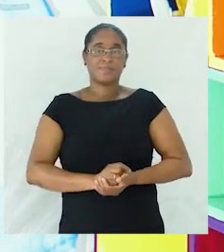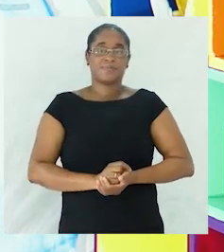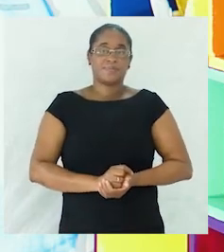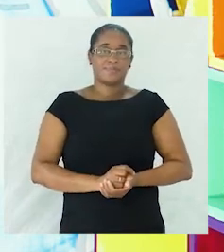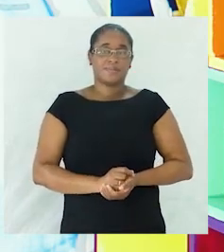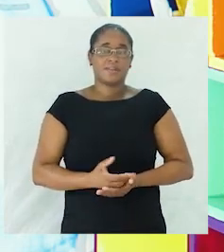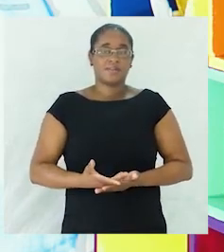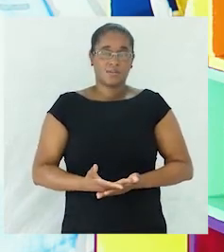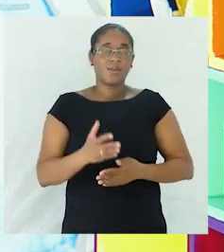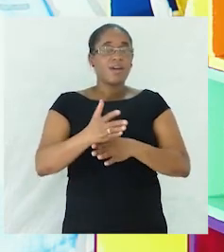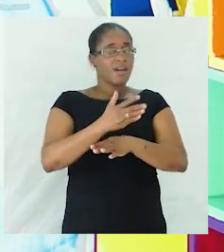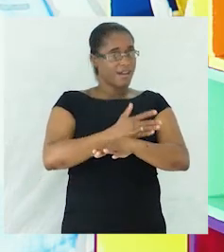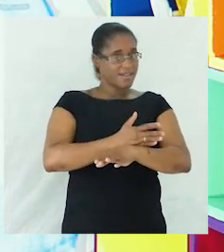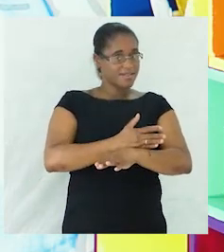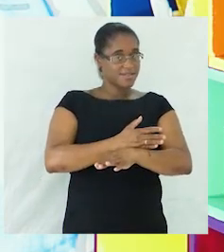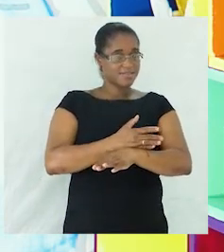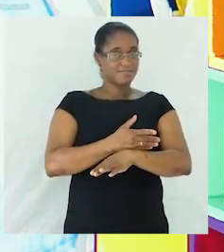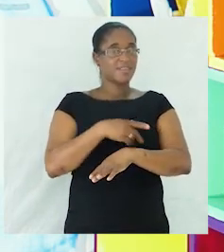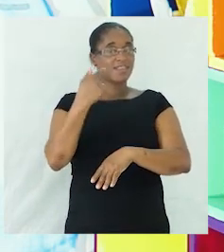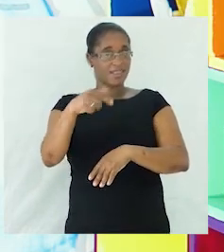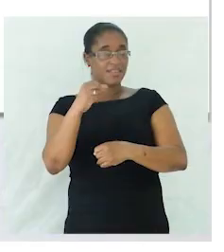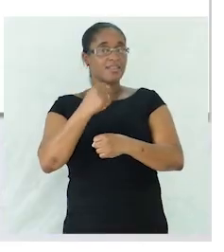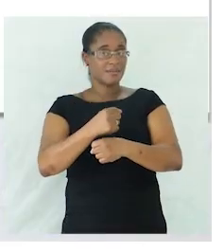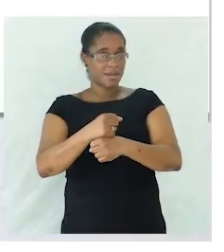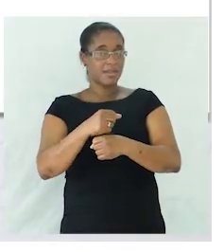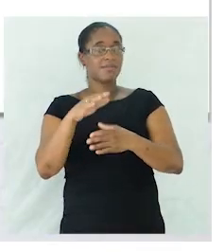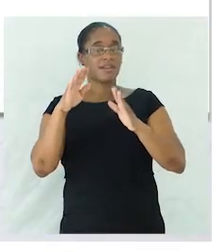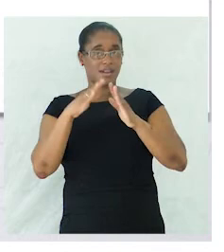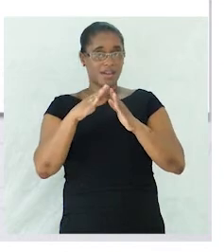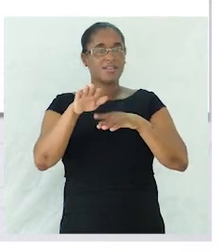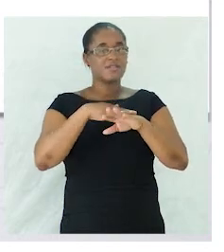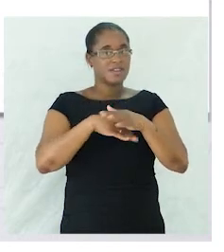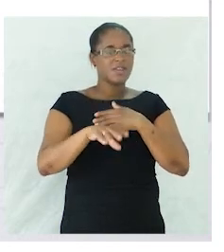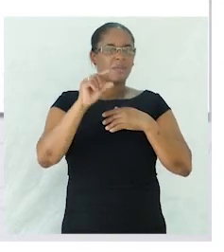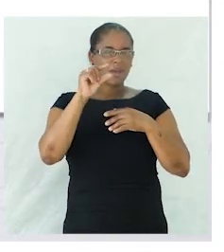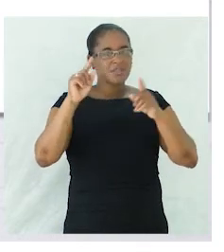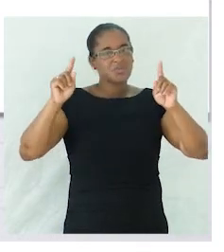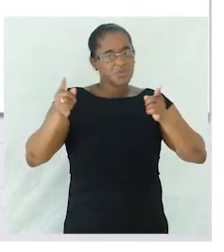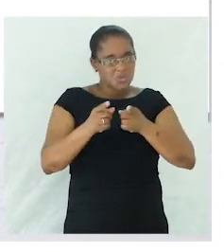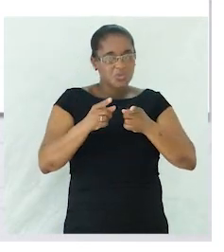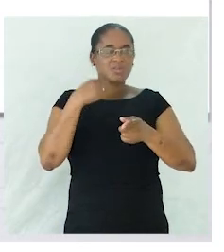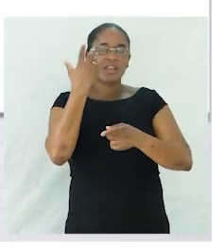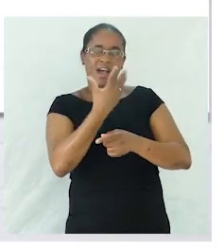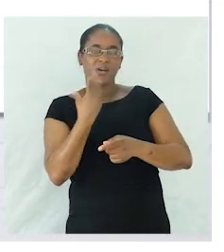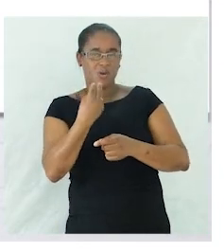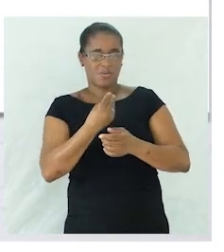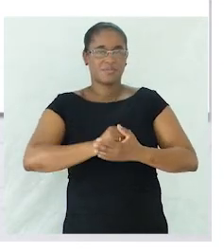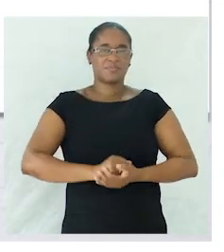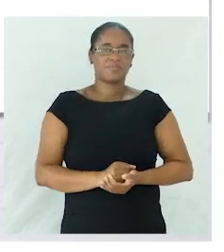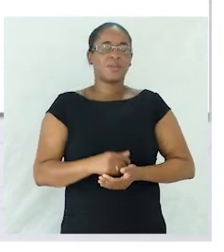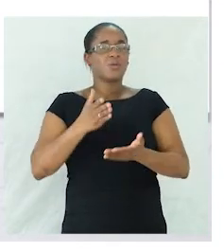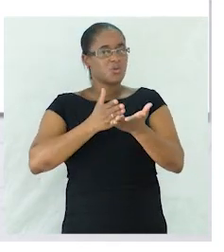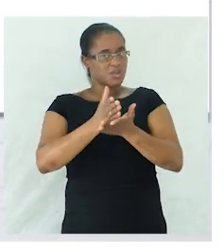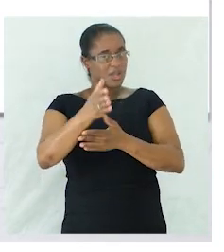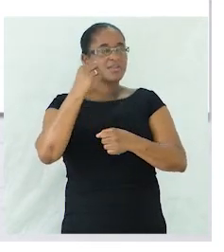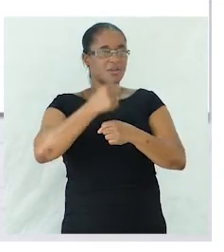então antes de passar ao nosso TPC vamos fazer uma pequena síntese da aula bom continuamos